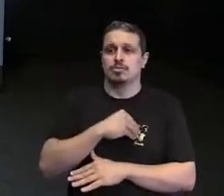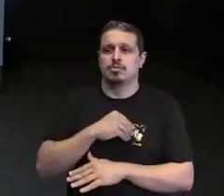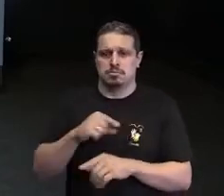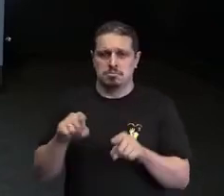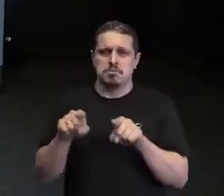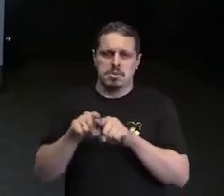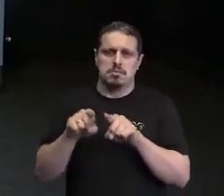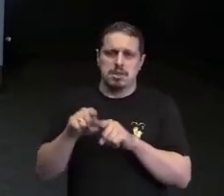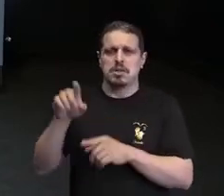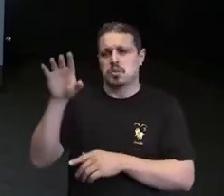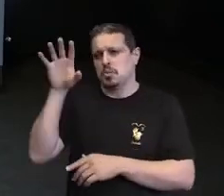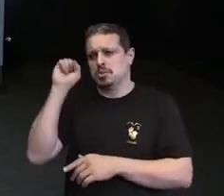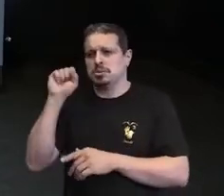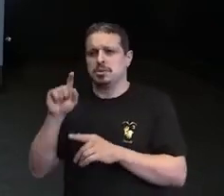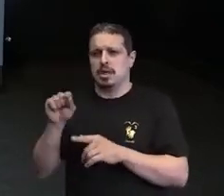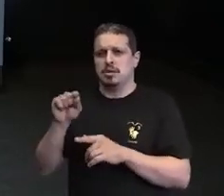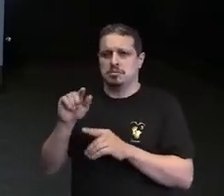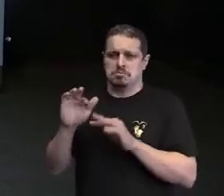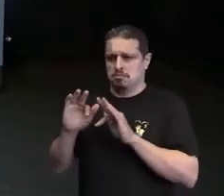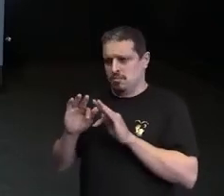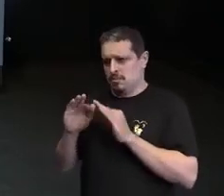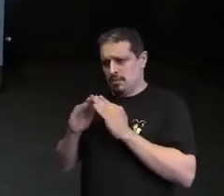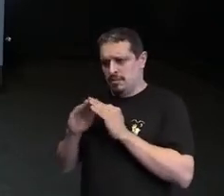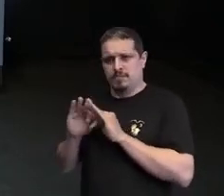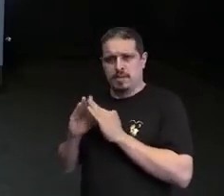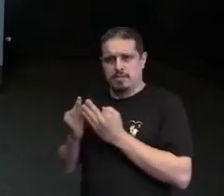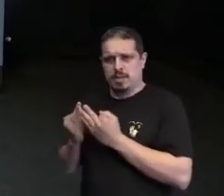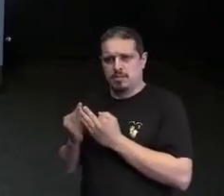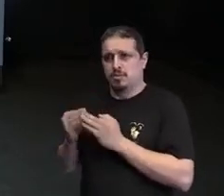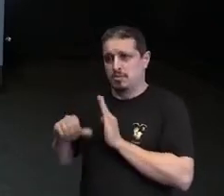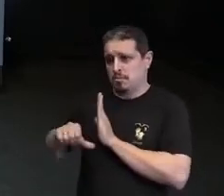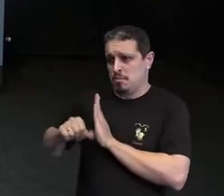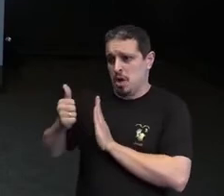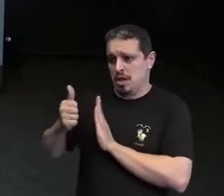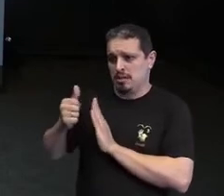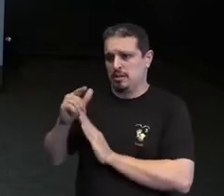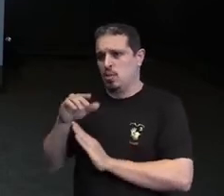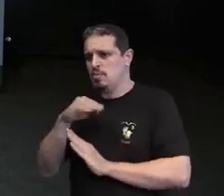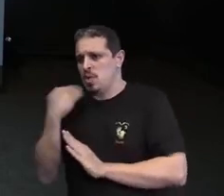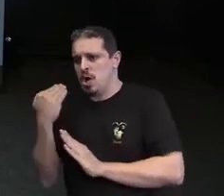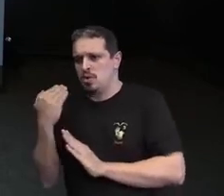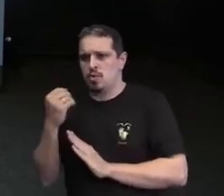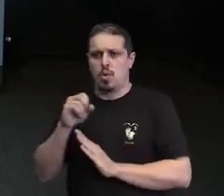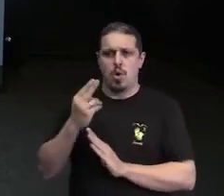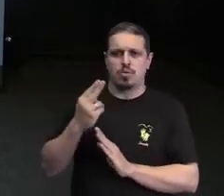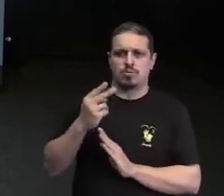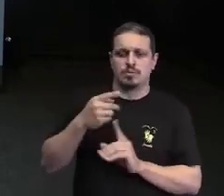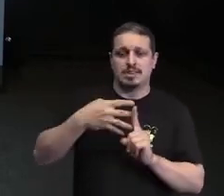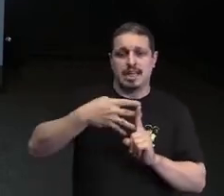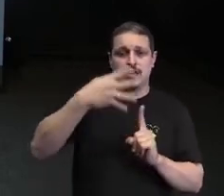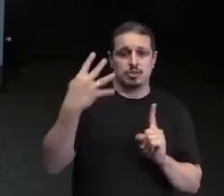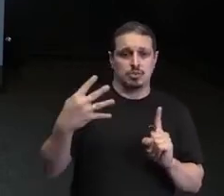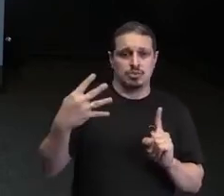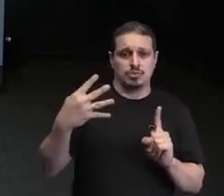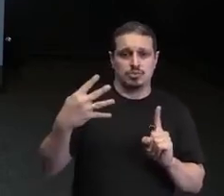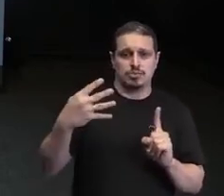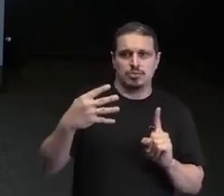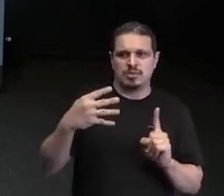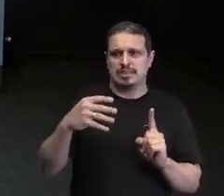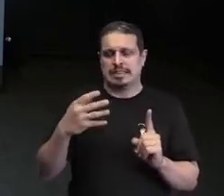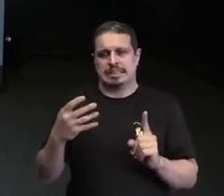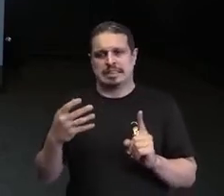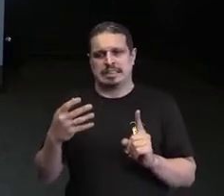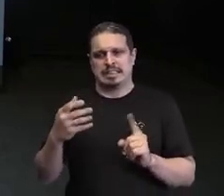casa, na sua mesa de jantar, que é melhor ter um filho morto do que ter um filho LGBT, provavelmente ele vai ser um profissional